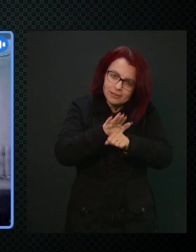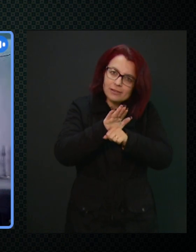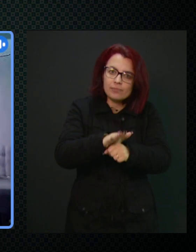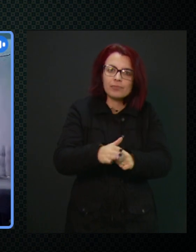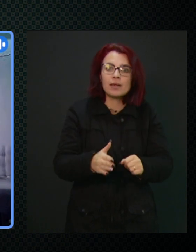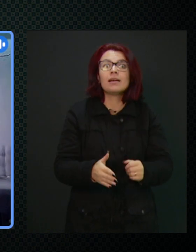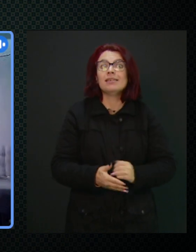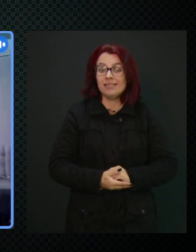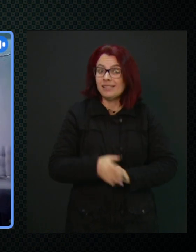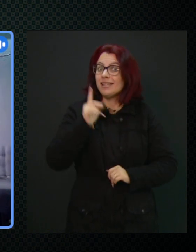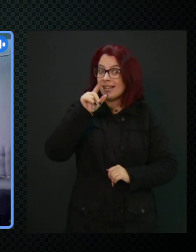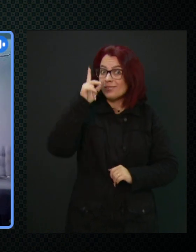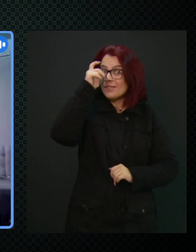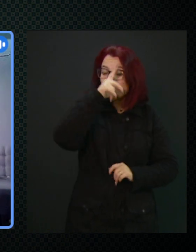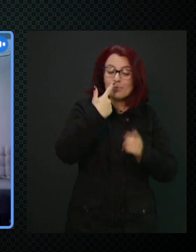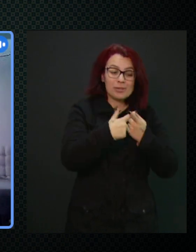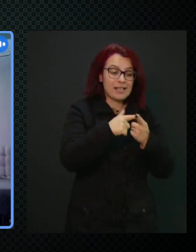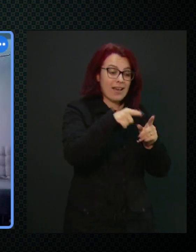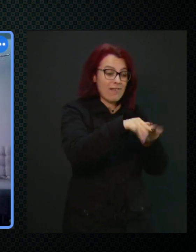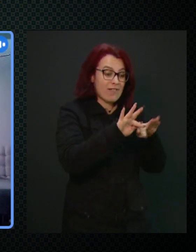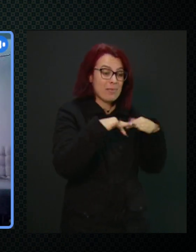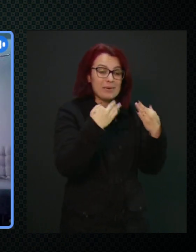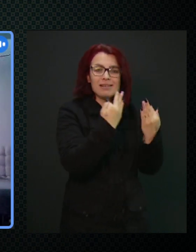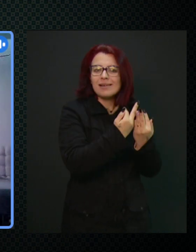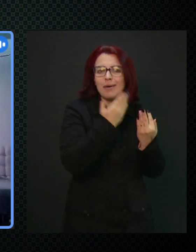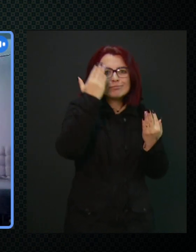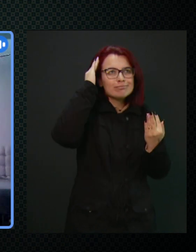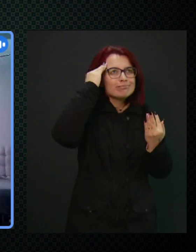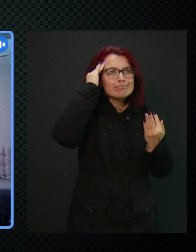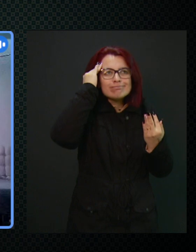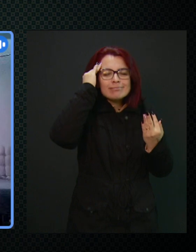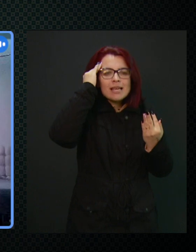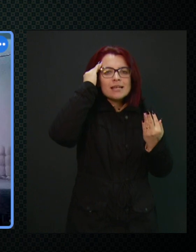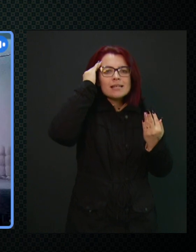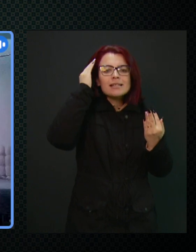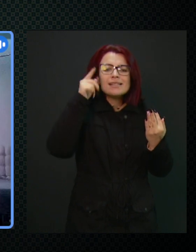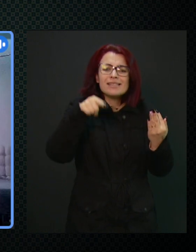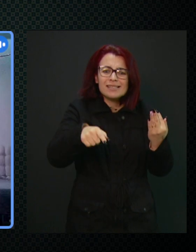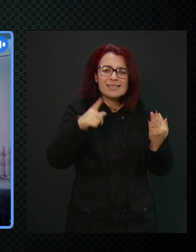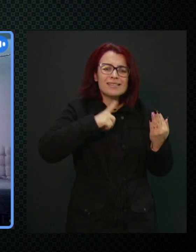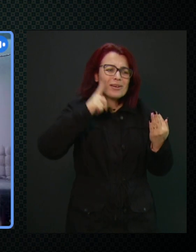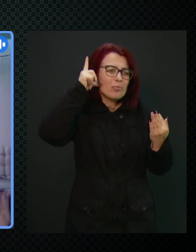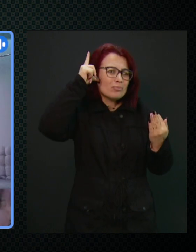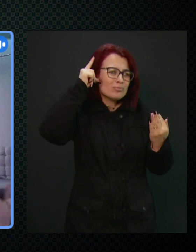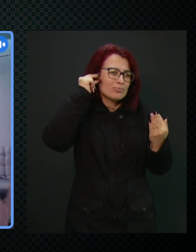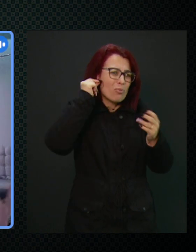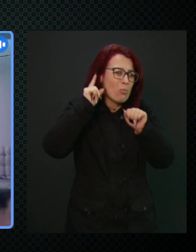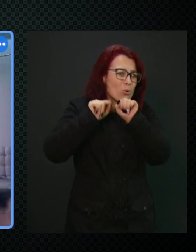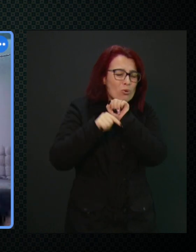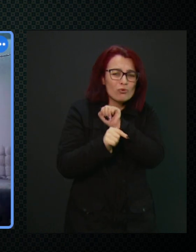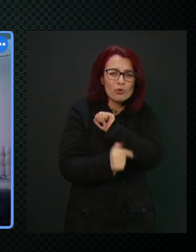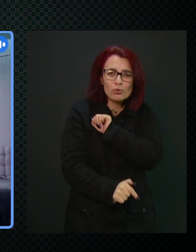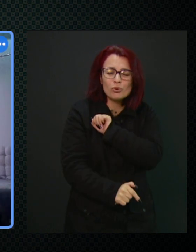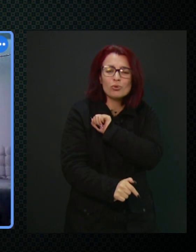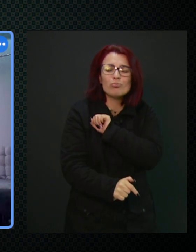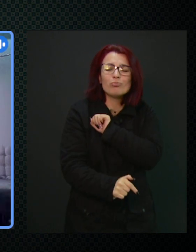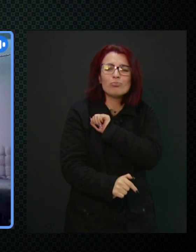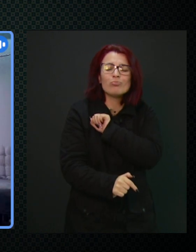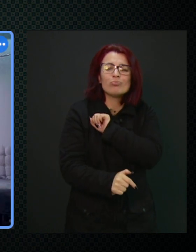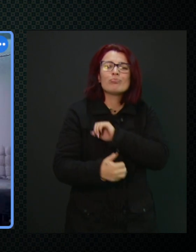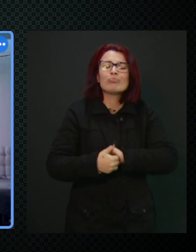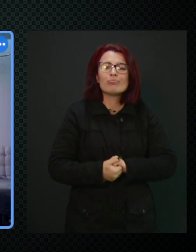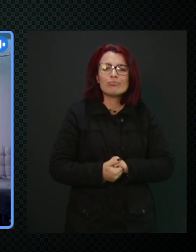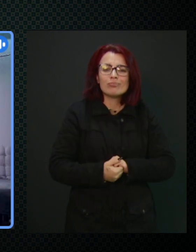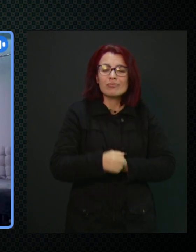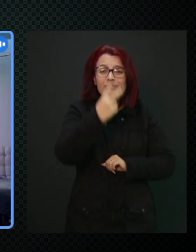tanto de orientação, porque era um bebê com surdez profunda e também sem